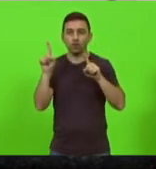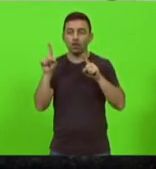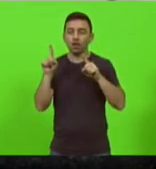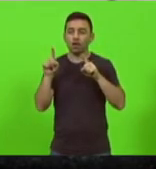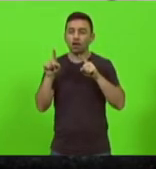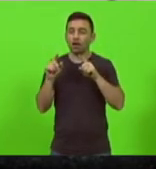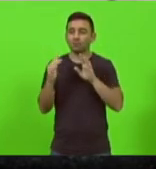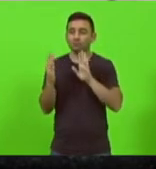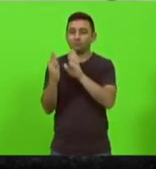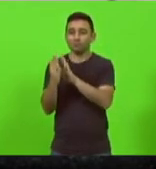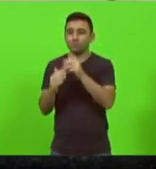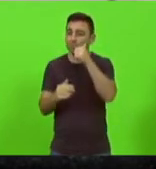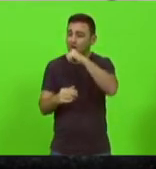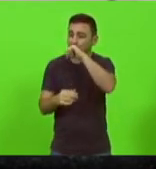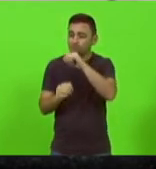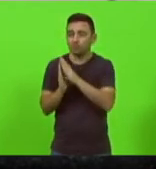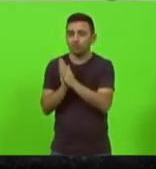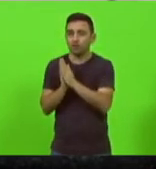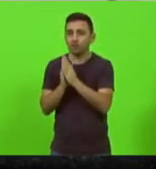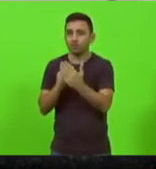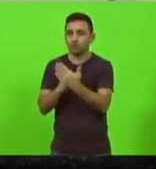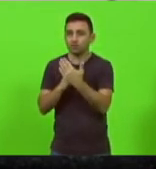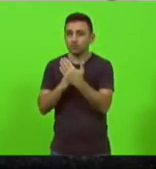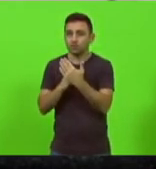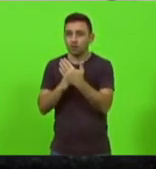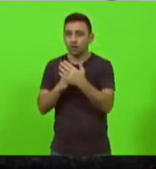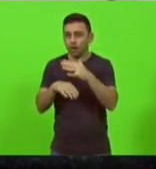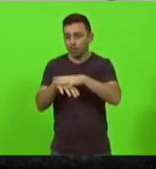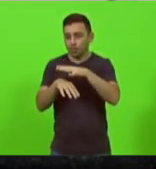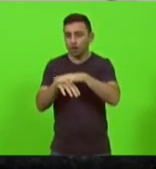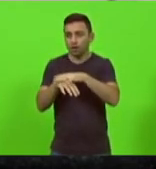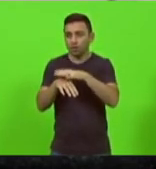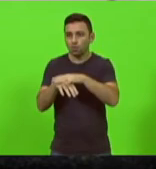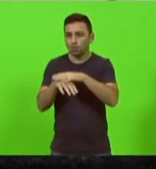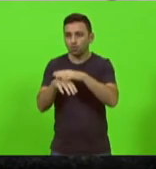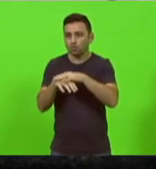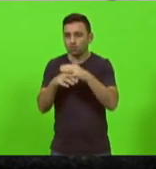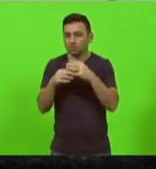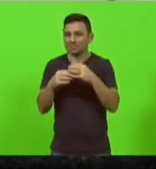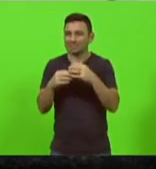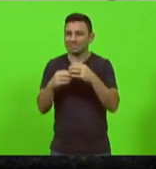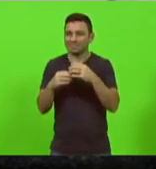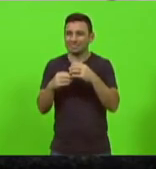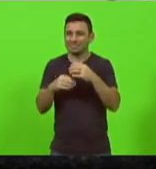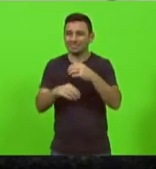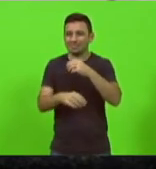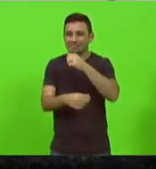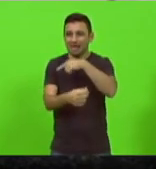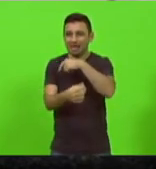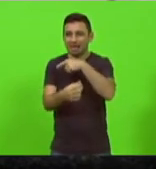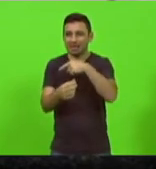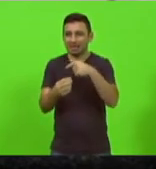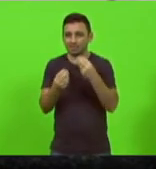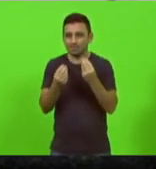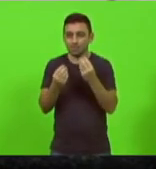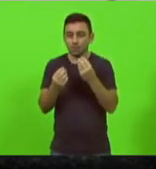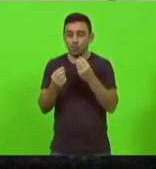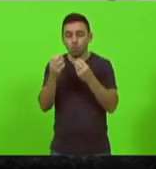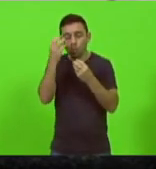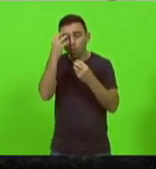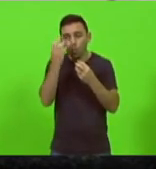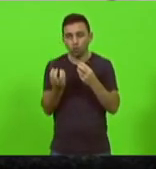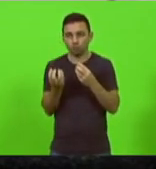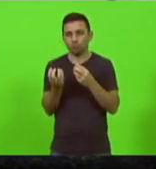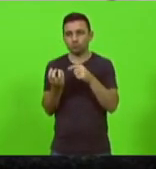olha o que aconteceu com uma mão cheia de sangue no rosto e um dos olhos na mão eles